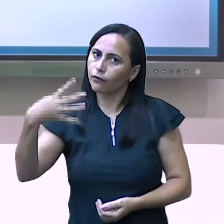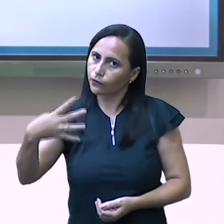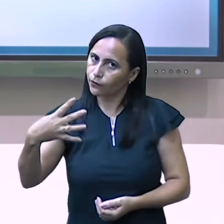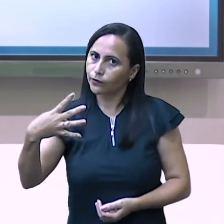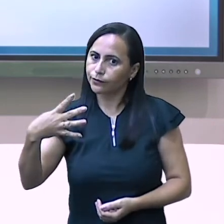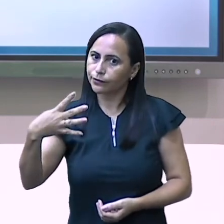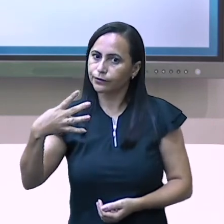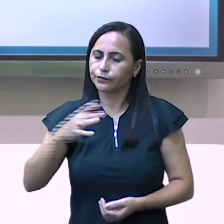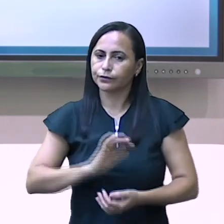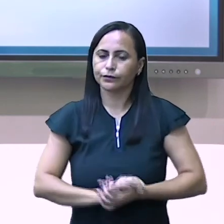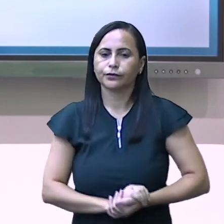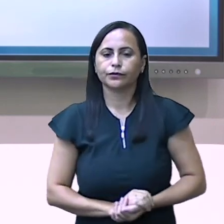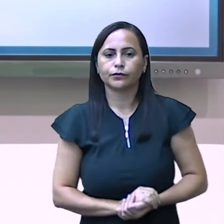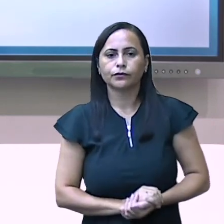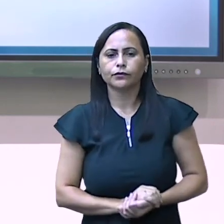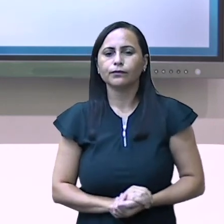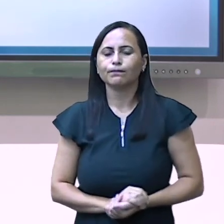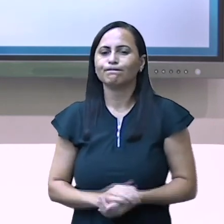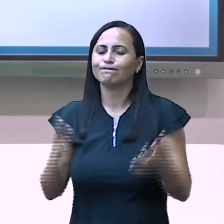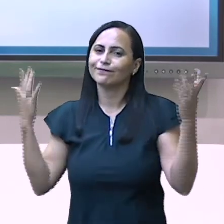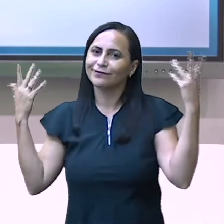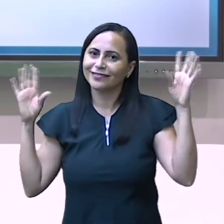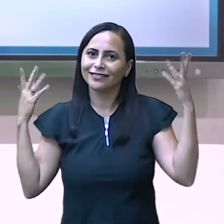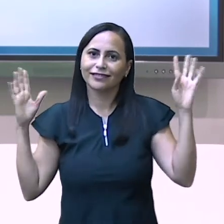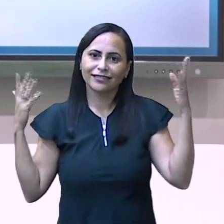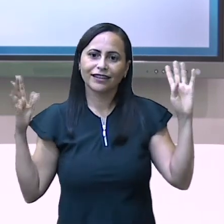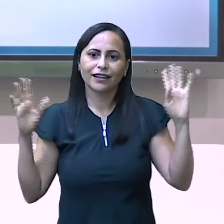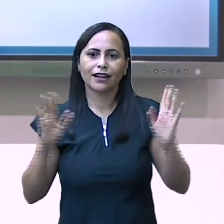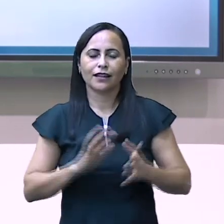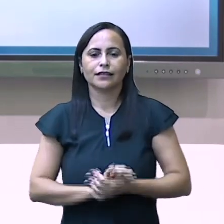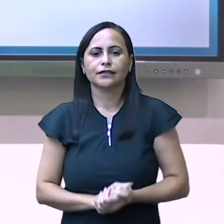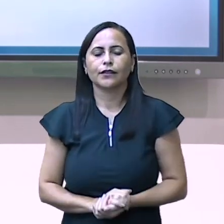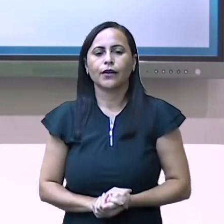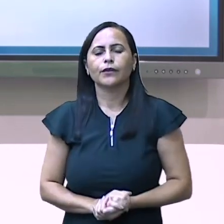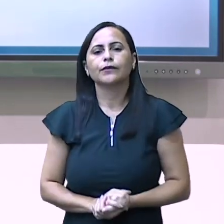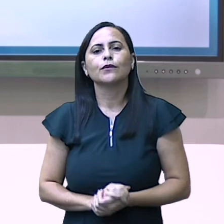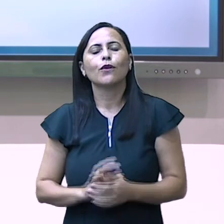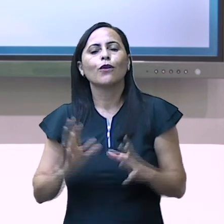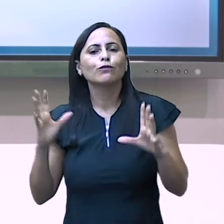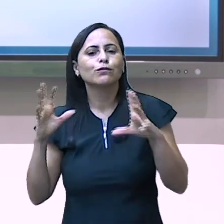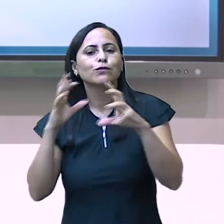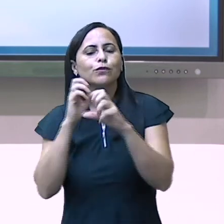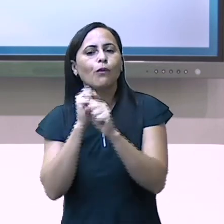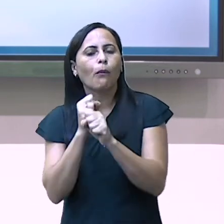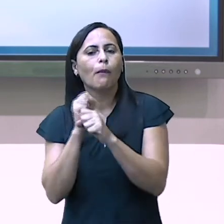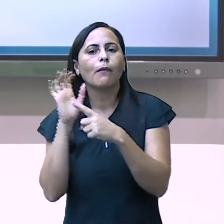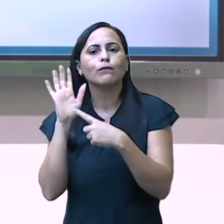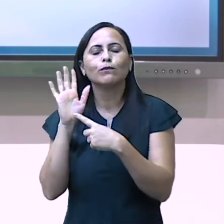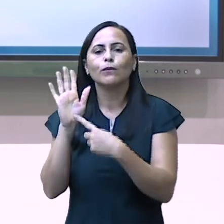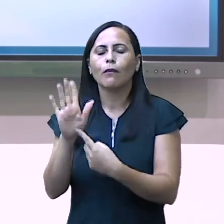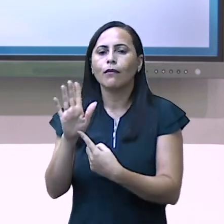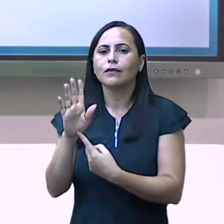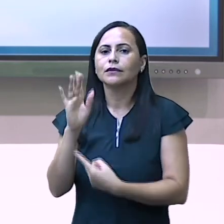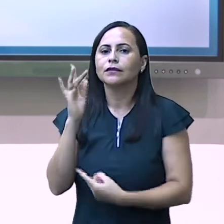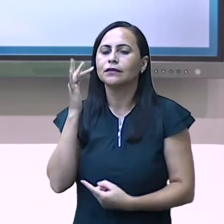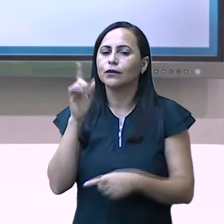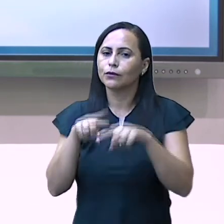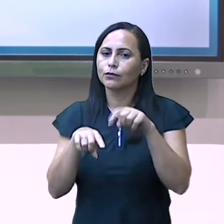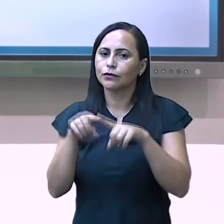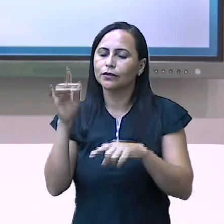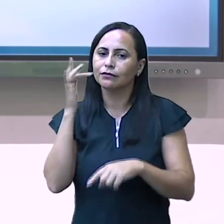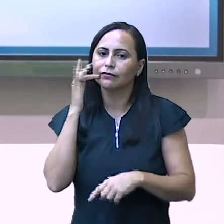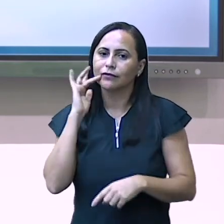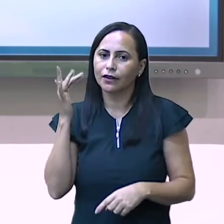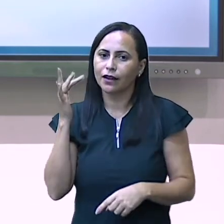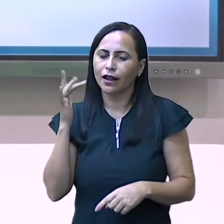vinte e quatro. Muito bem. Nós fizemos a soma representada pelo material dourado. Como ficaria